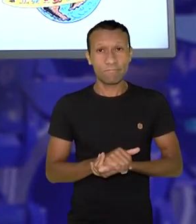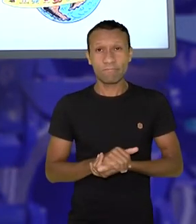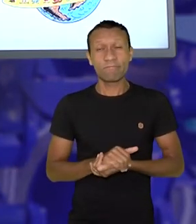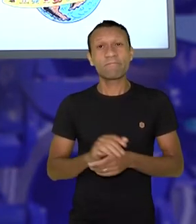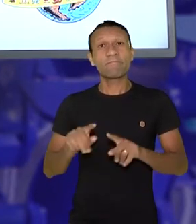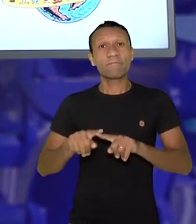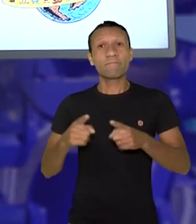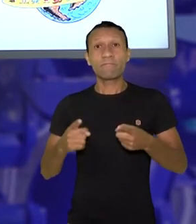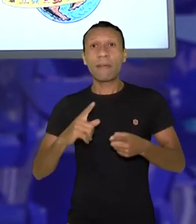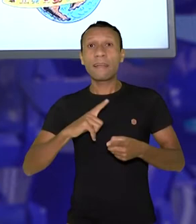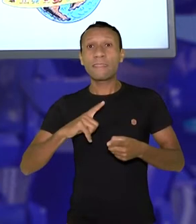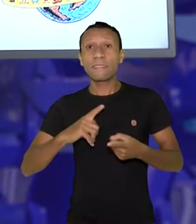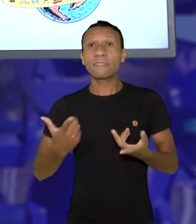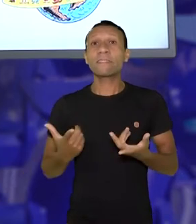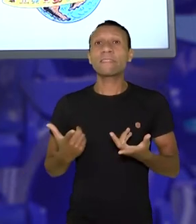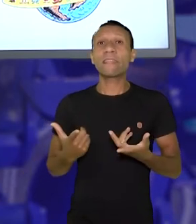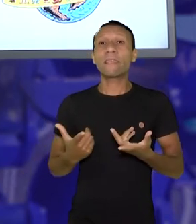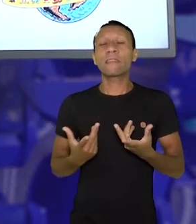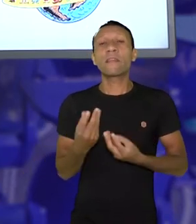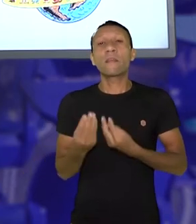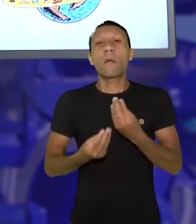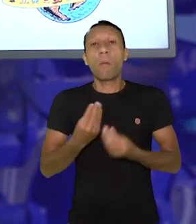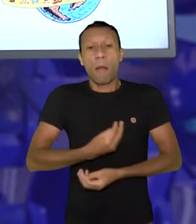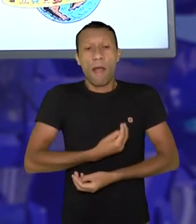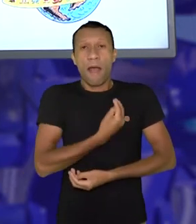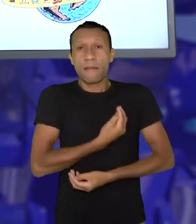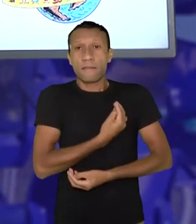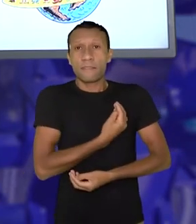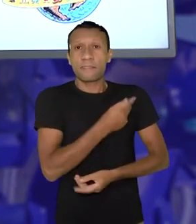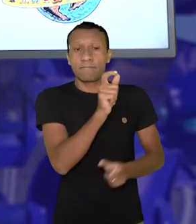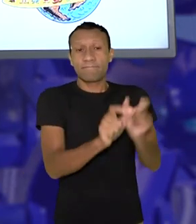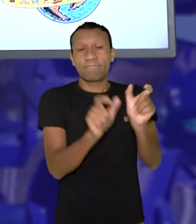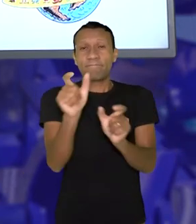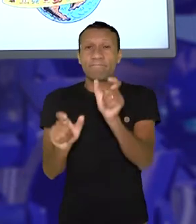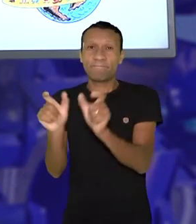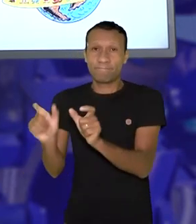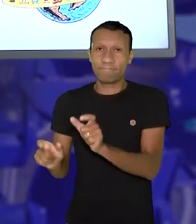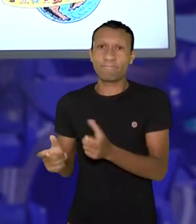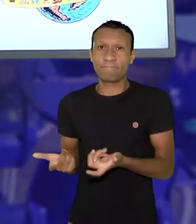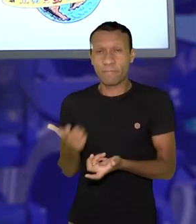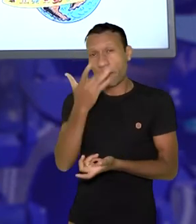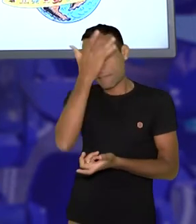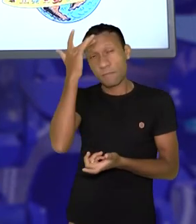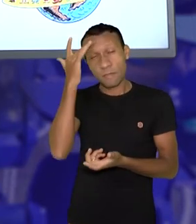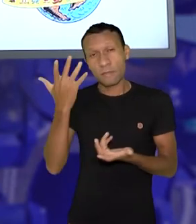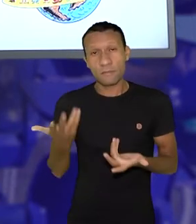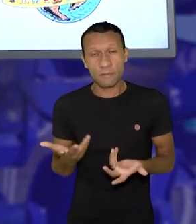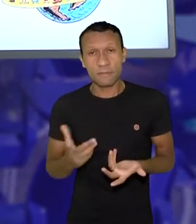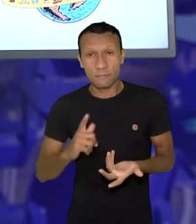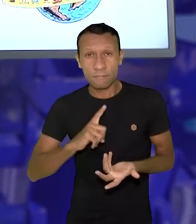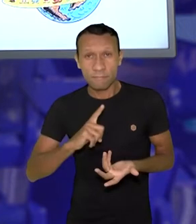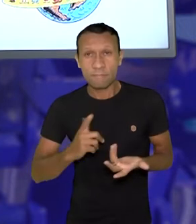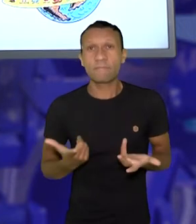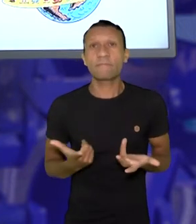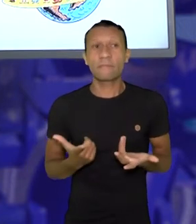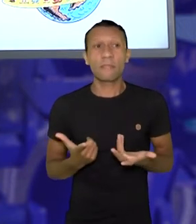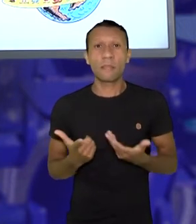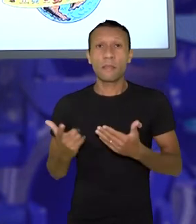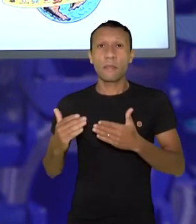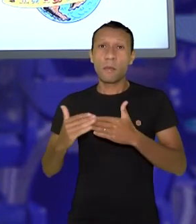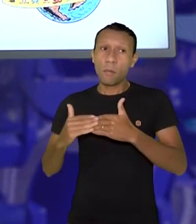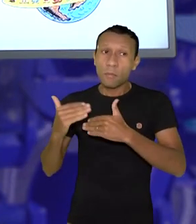Sem levar em consideração as condições de vida de cada um, né? Que cada um de nós temos. Então,